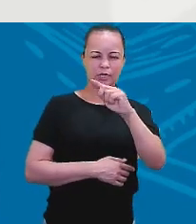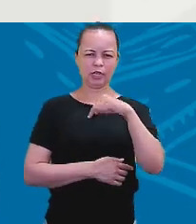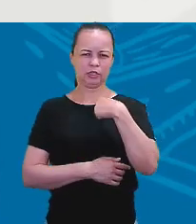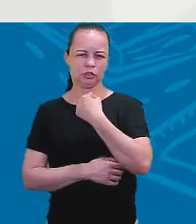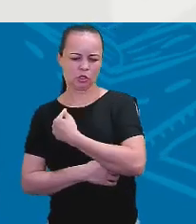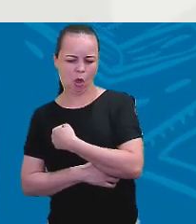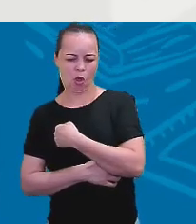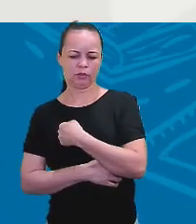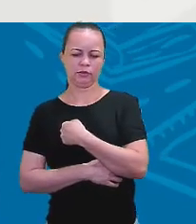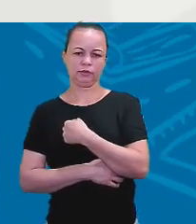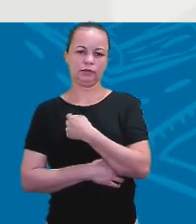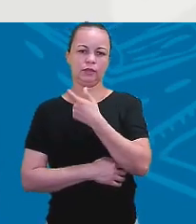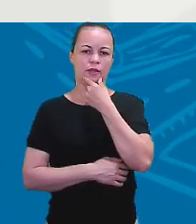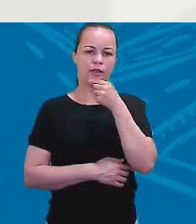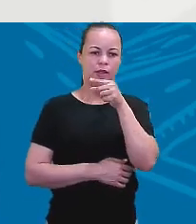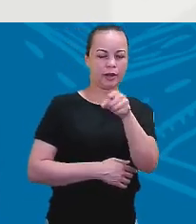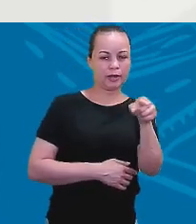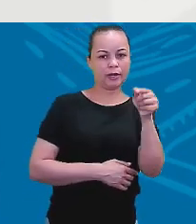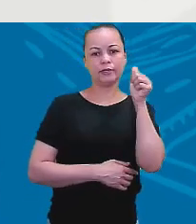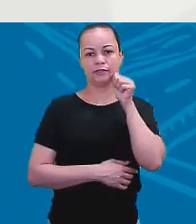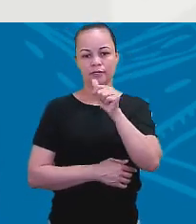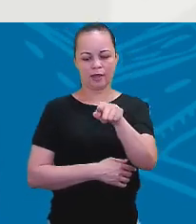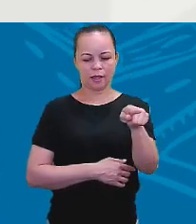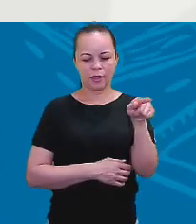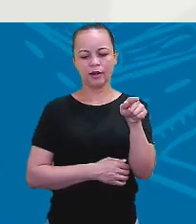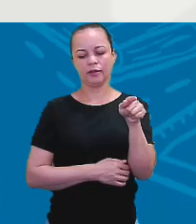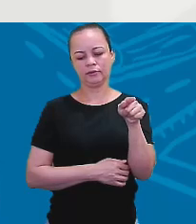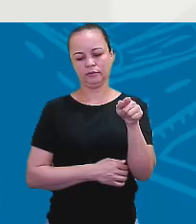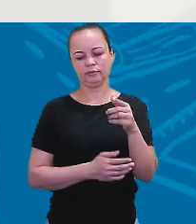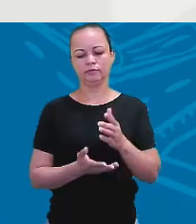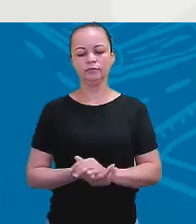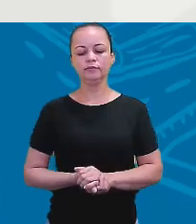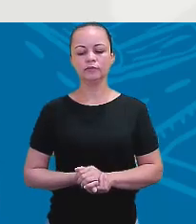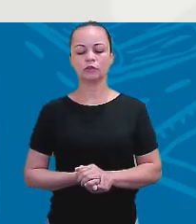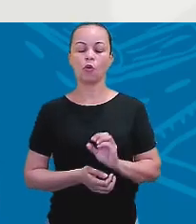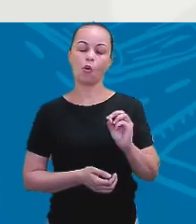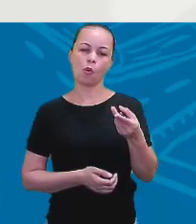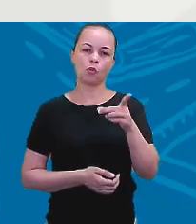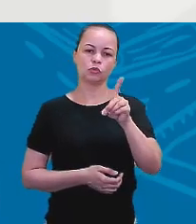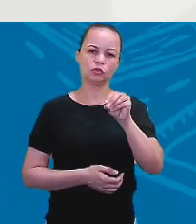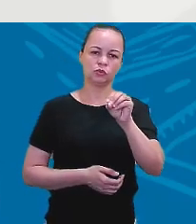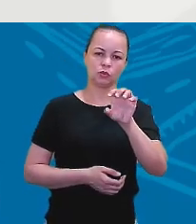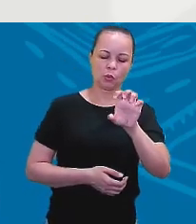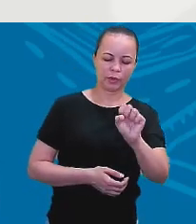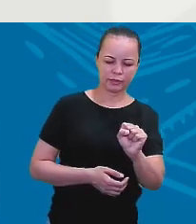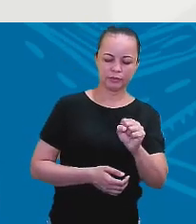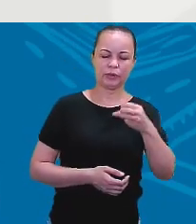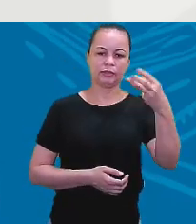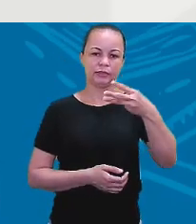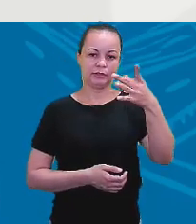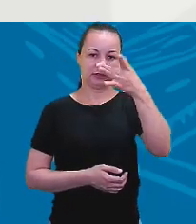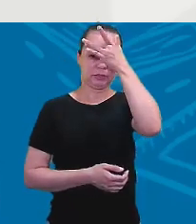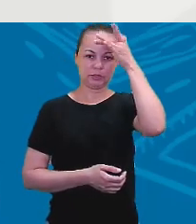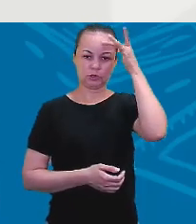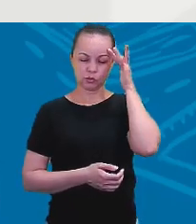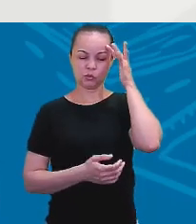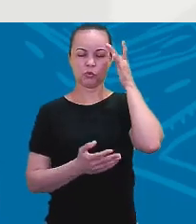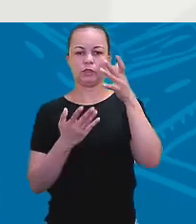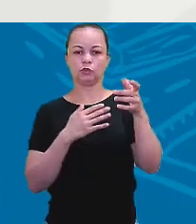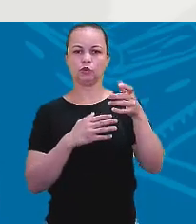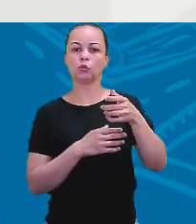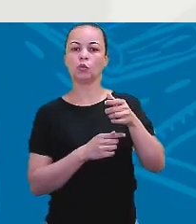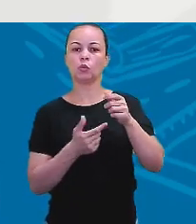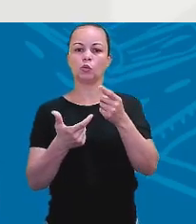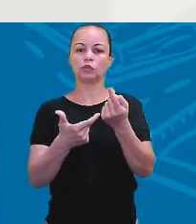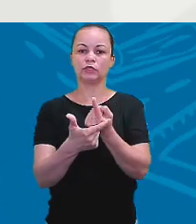nós, eles ou elas. Ou does para as terceiras pessoas o singular. Quem são elas? O he,